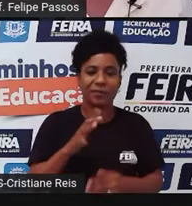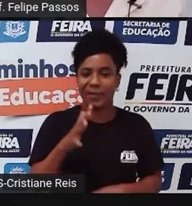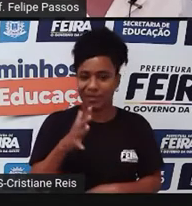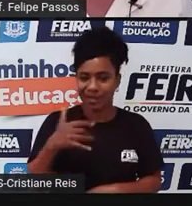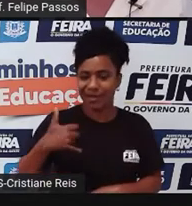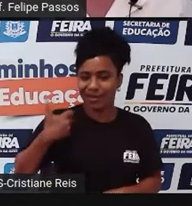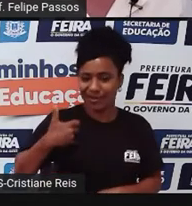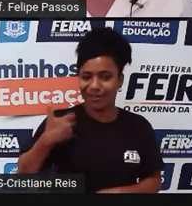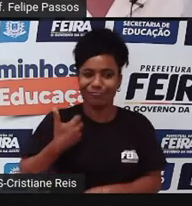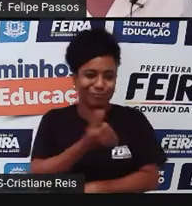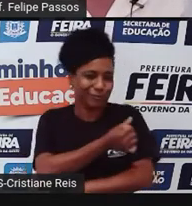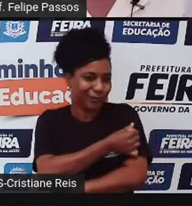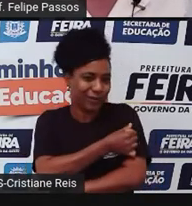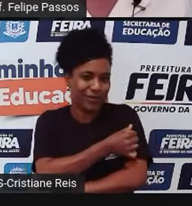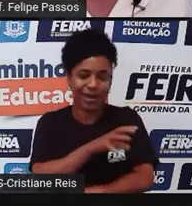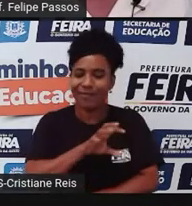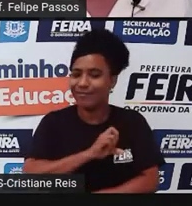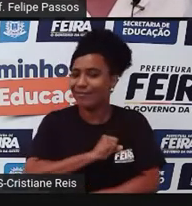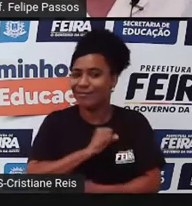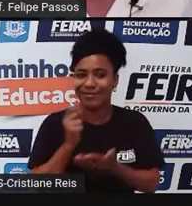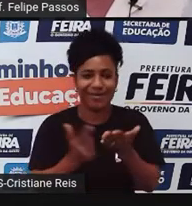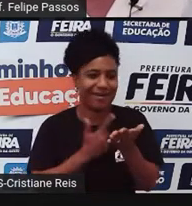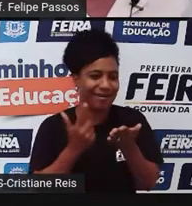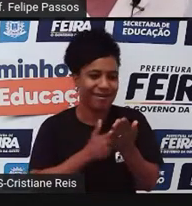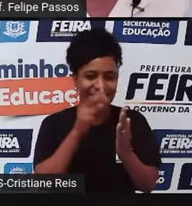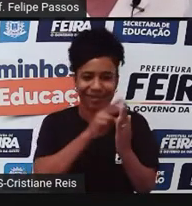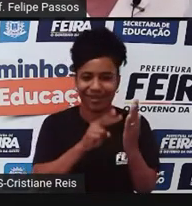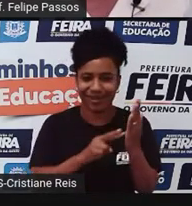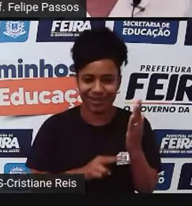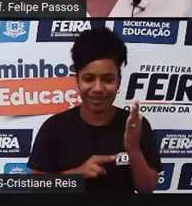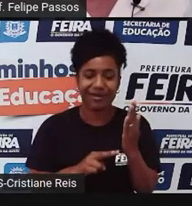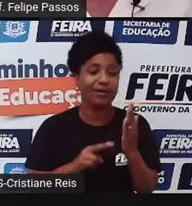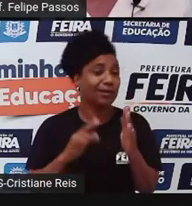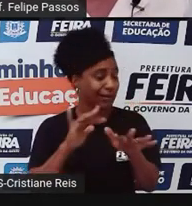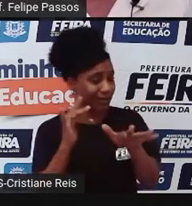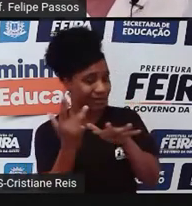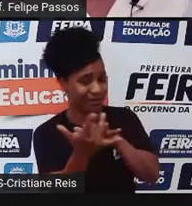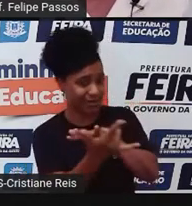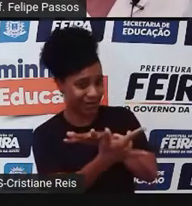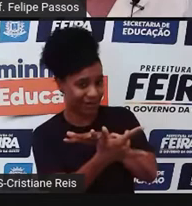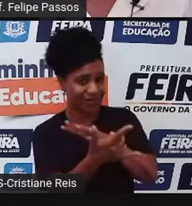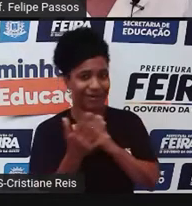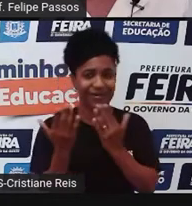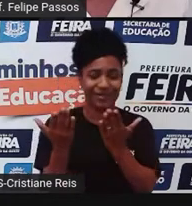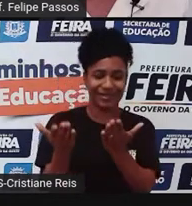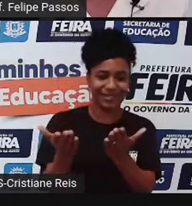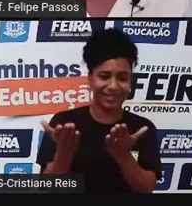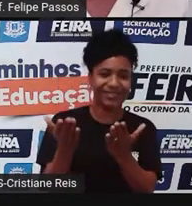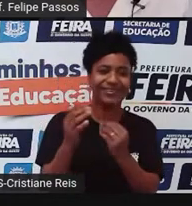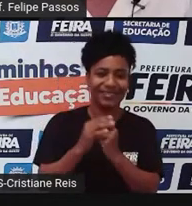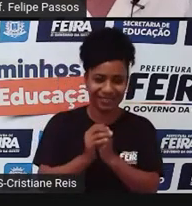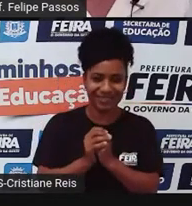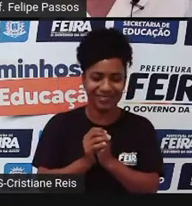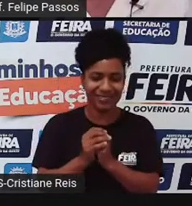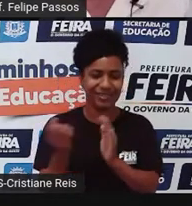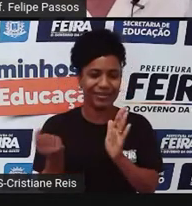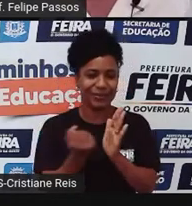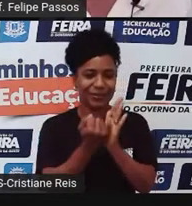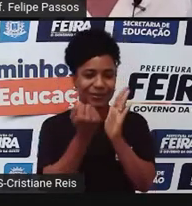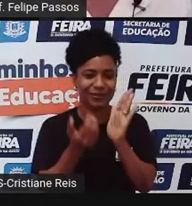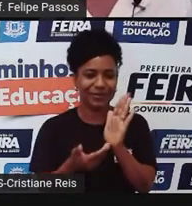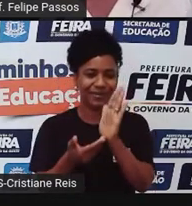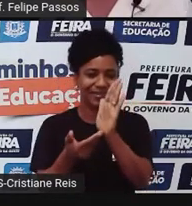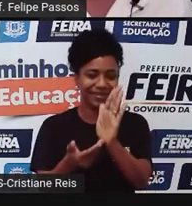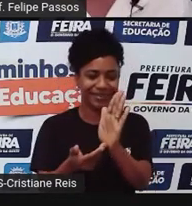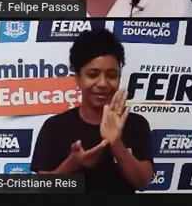idade de vocês, sexto ano. Tem uma rede social que eu adoro, que se chama Scooby. Tem essa corujinha aqui, ó. O Scooby é